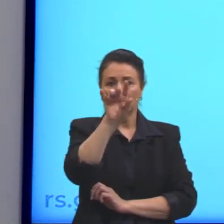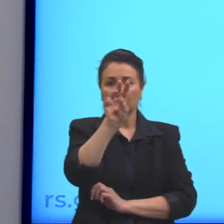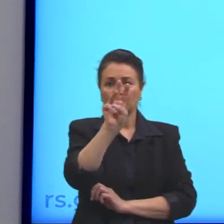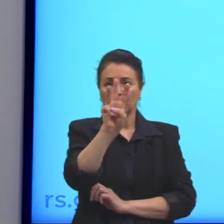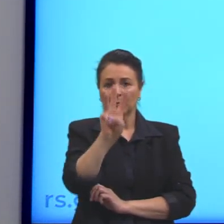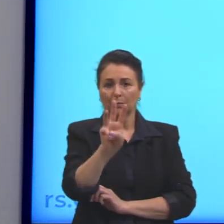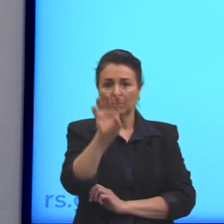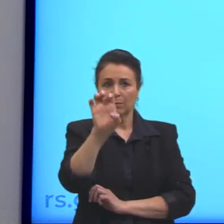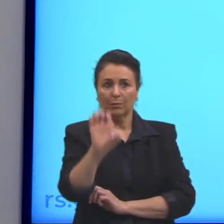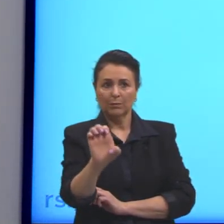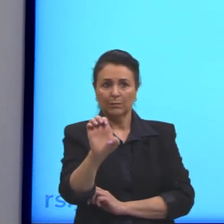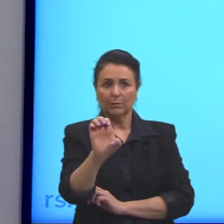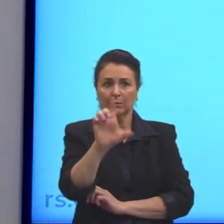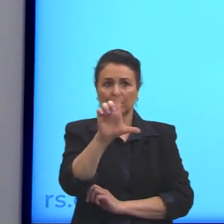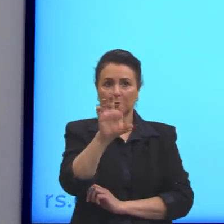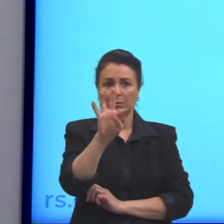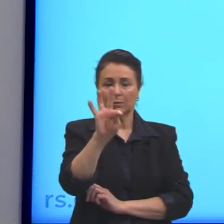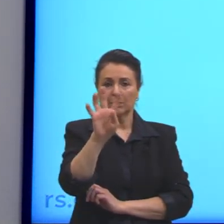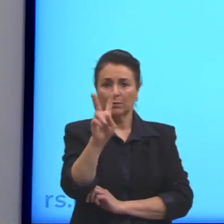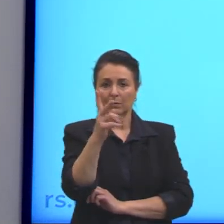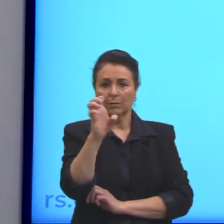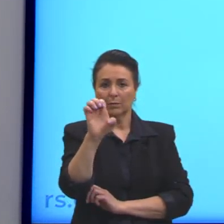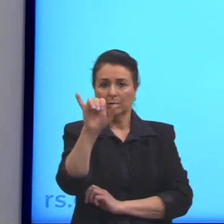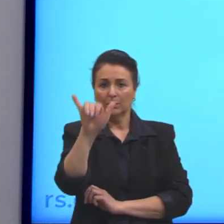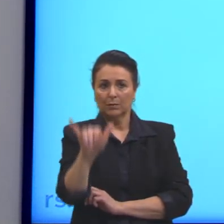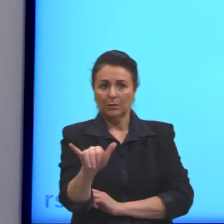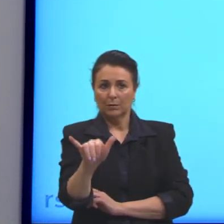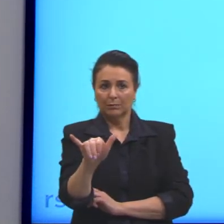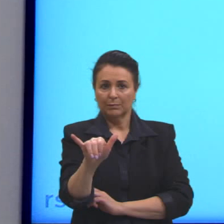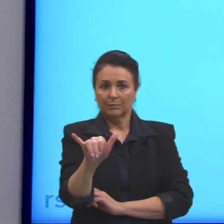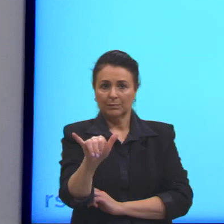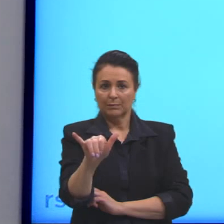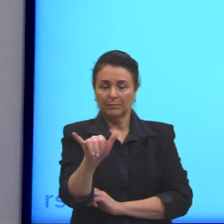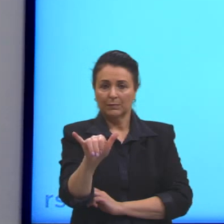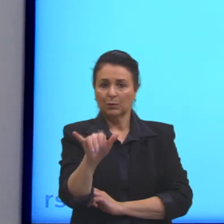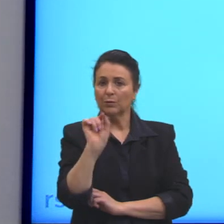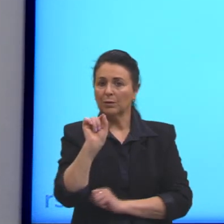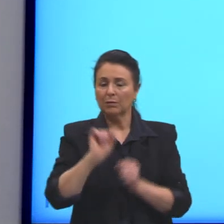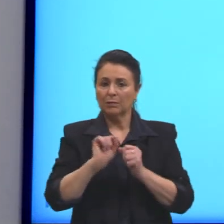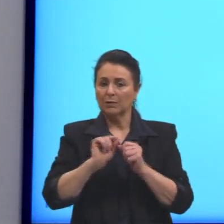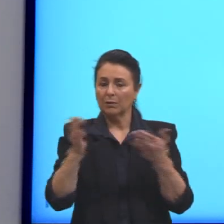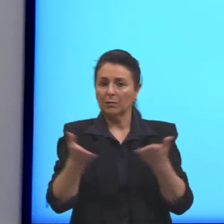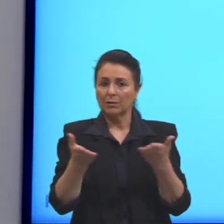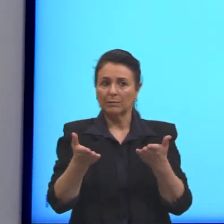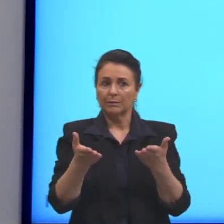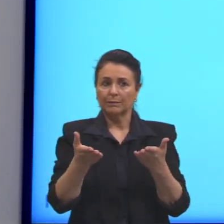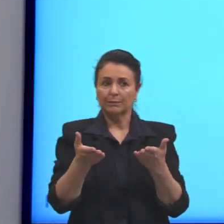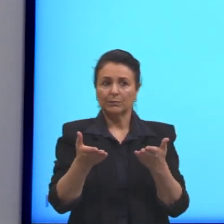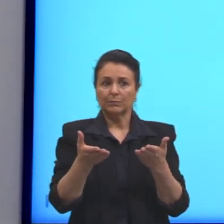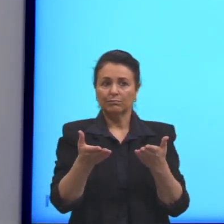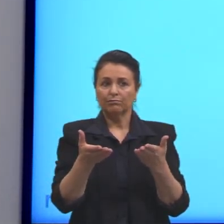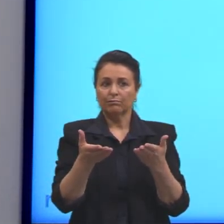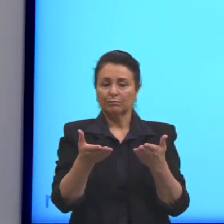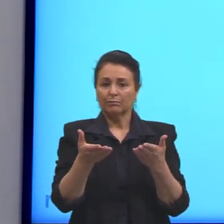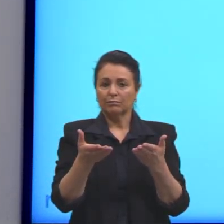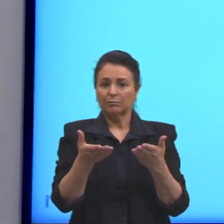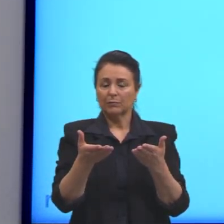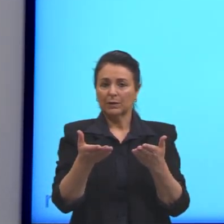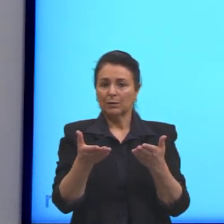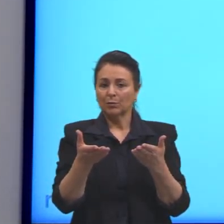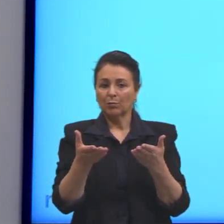um we, um nós, um they, um eles ou um elas? O que é eu faço? Eu não mudo. Eu não